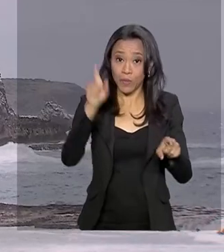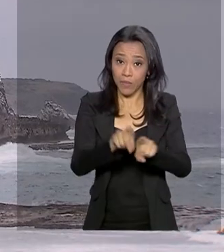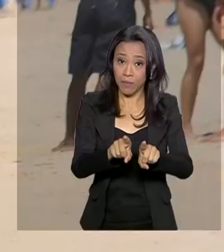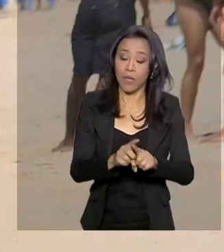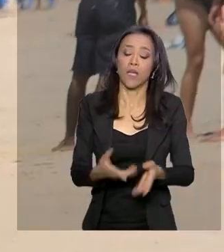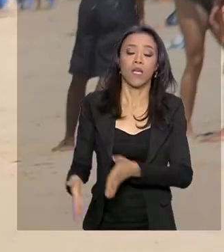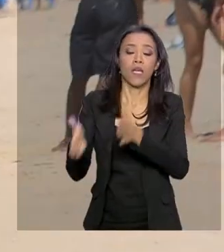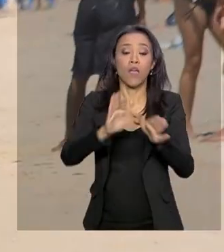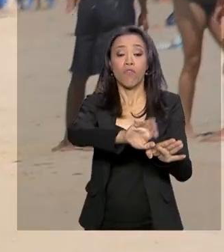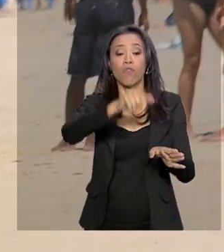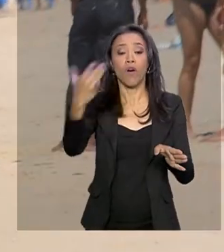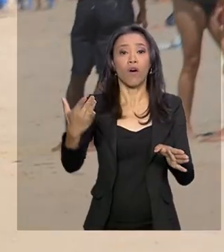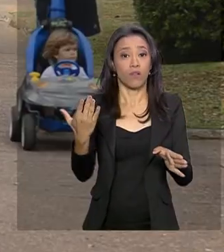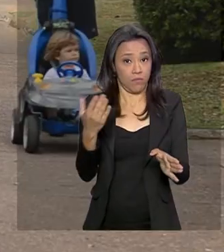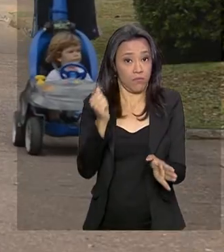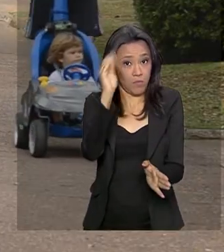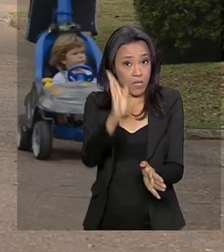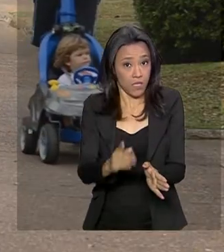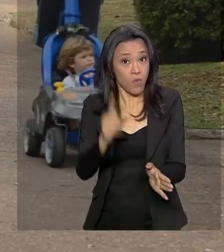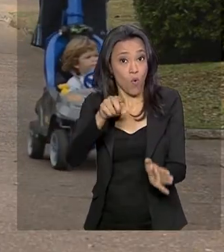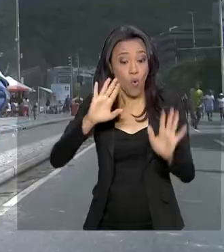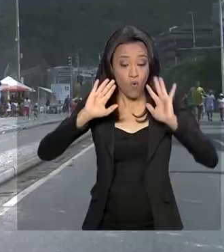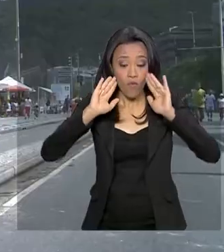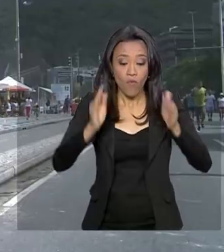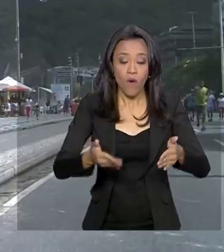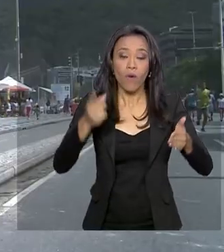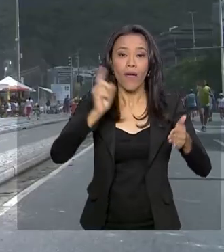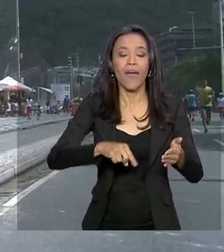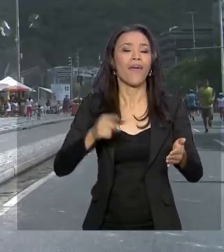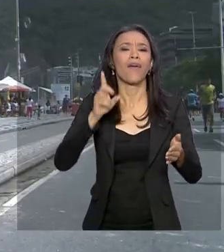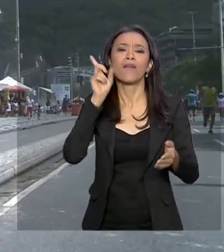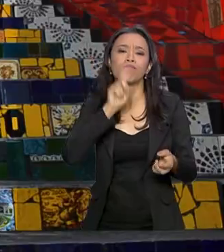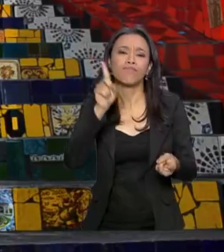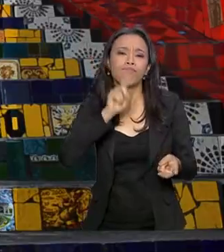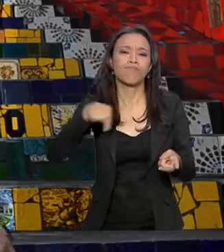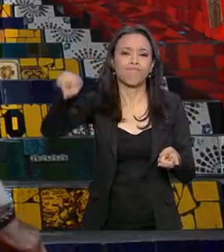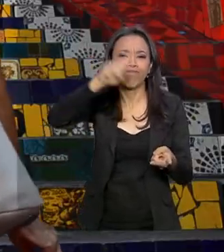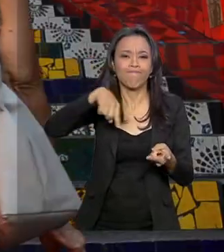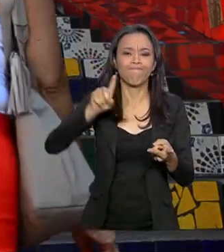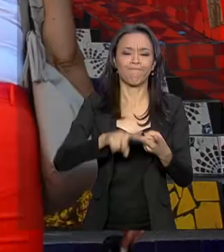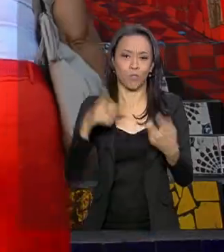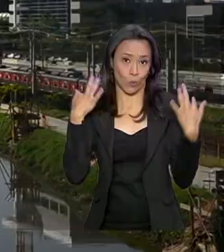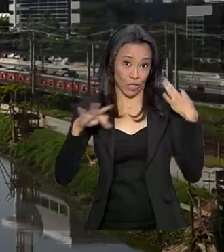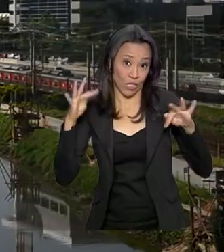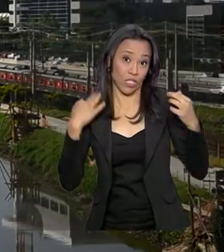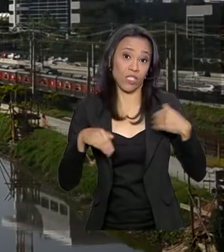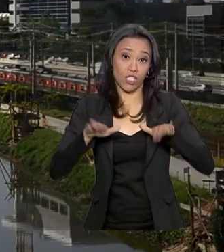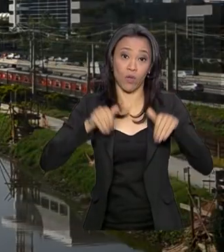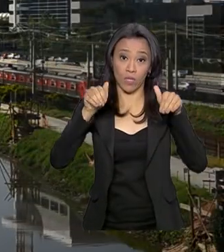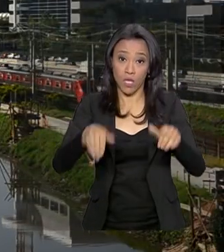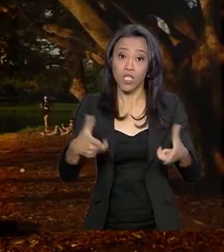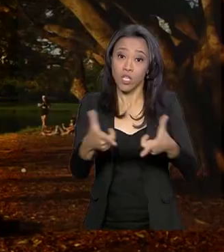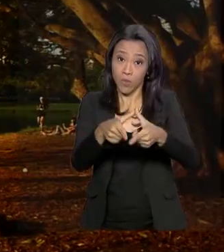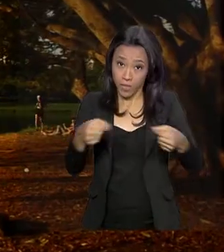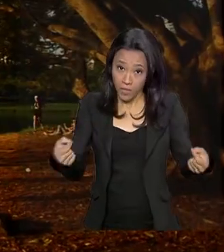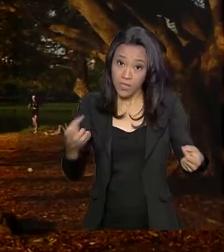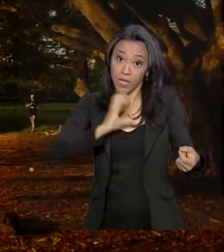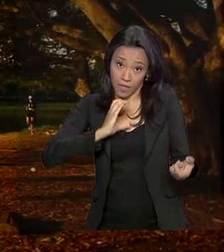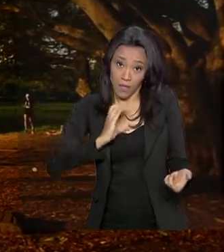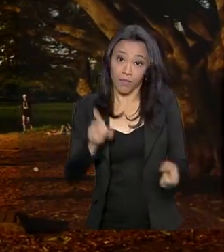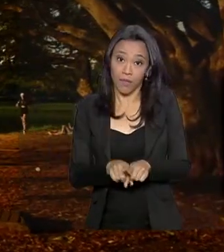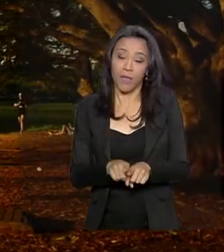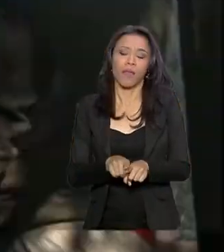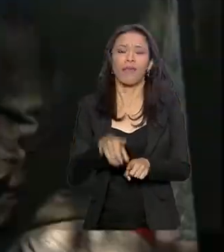exterior, o foco da campanha serão turistas americanos, canadenses, australianos e japoneses, os que